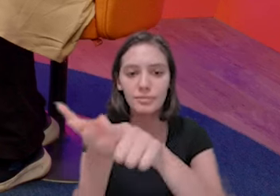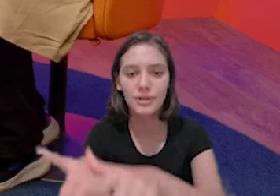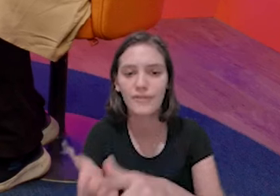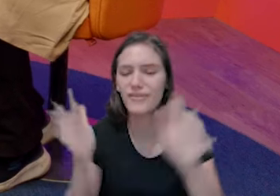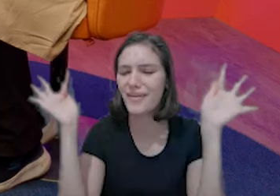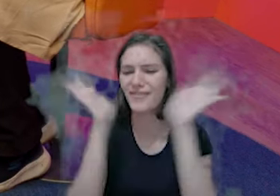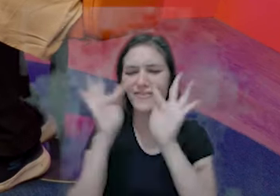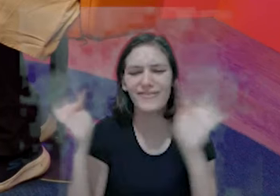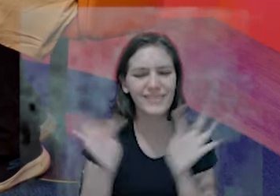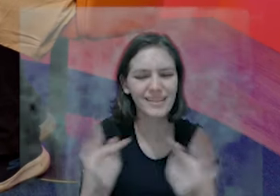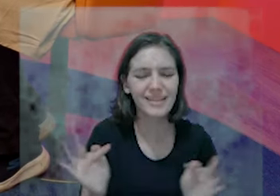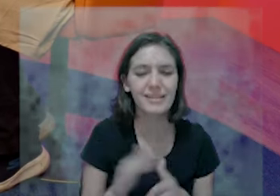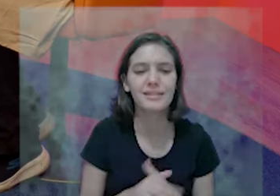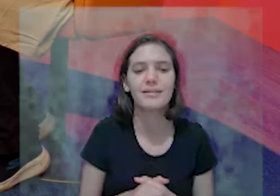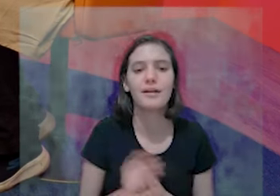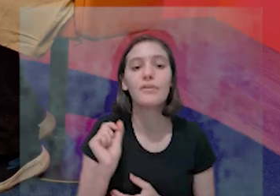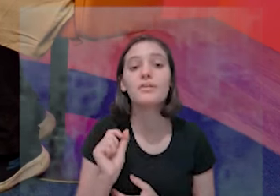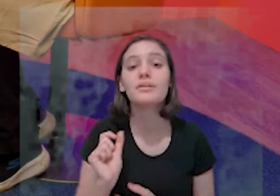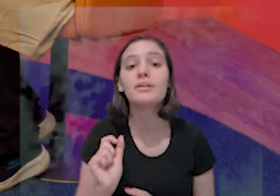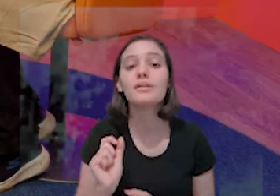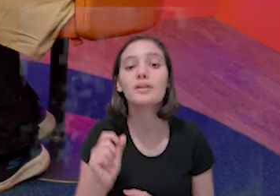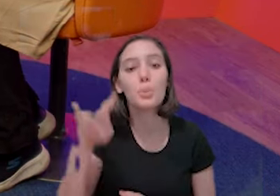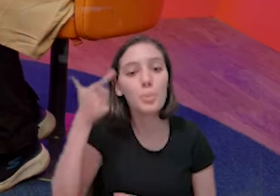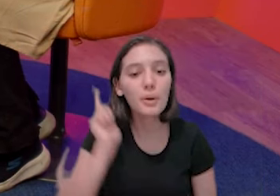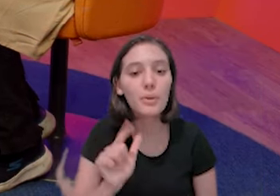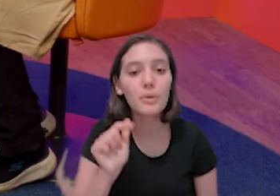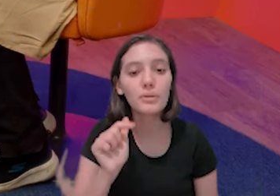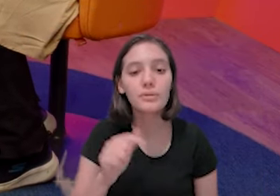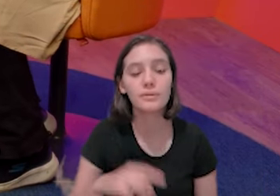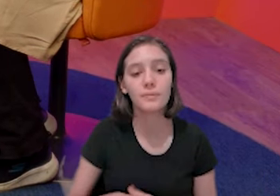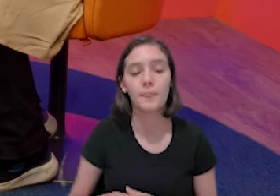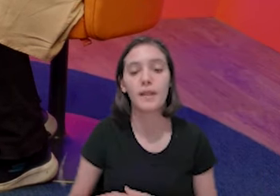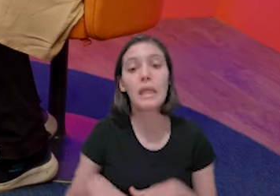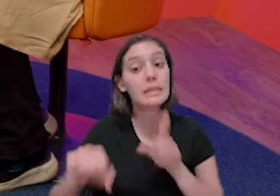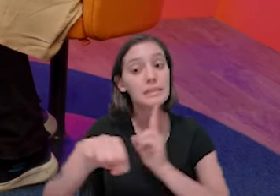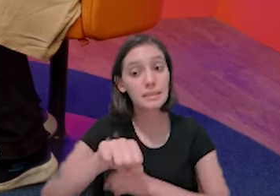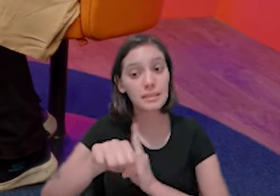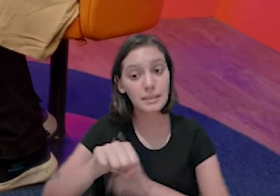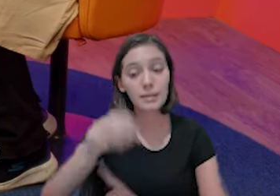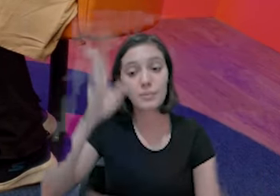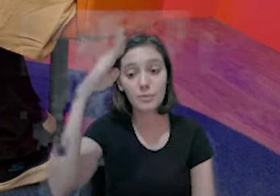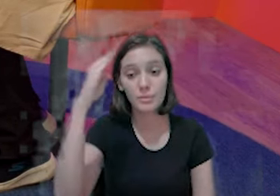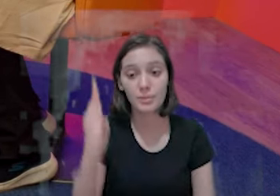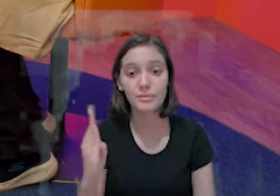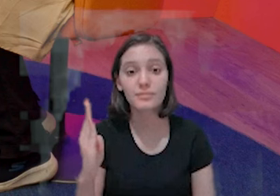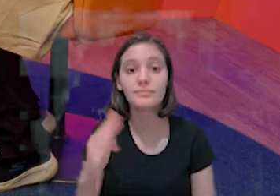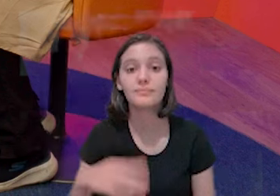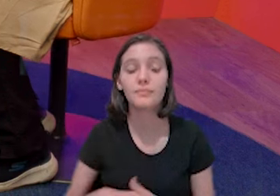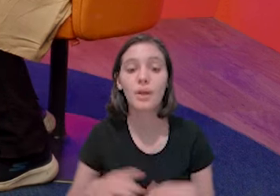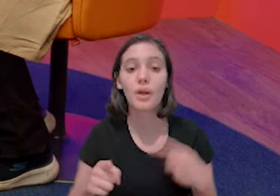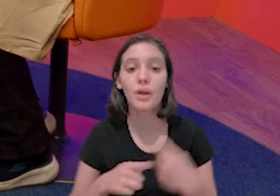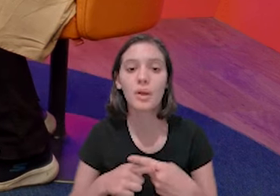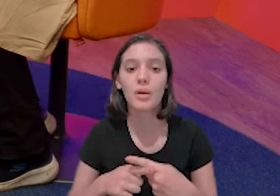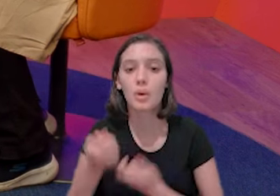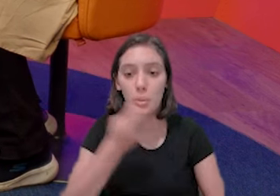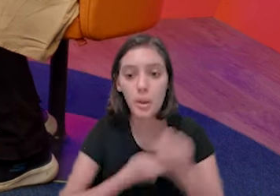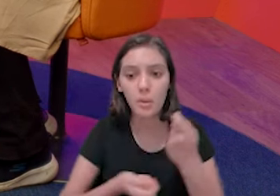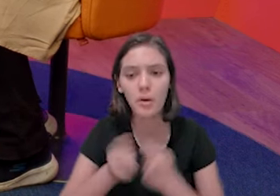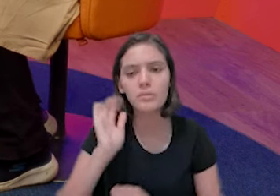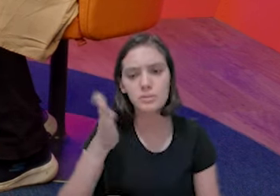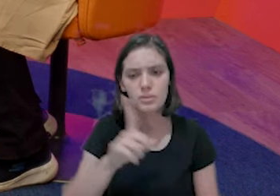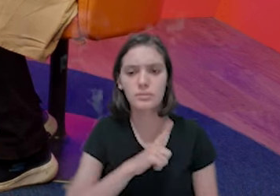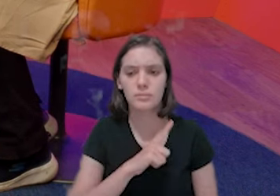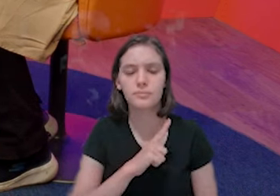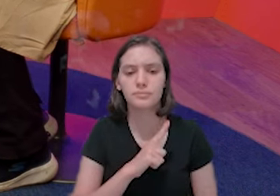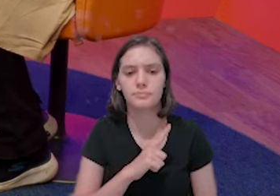Fiquei feliz, muito feliz. Você acha que foi, assim, uma das grandes conquistas neste período que vocês estão no Brasil?